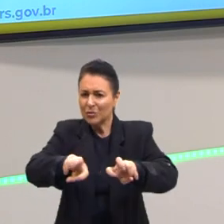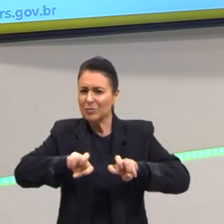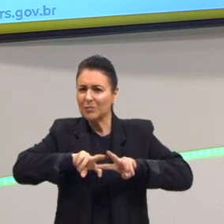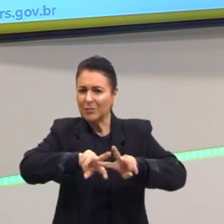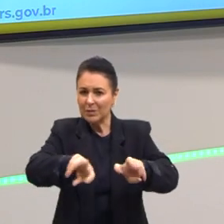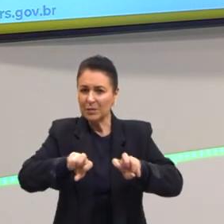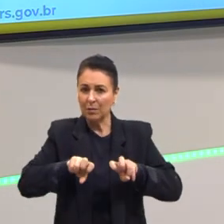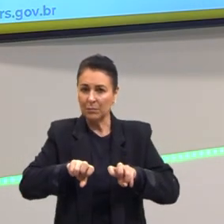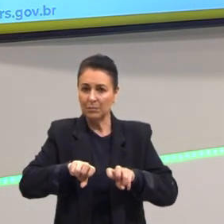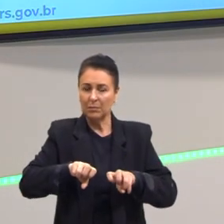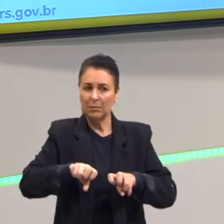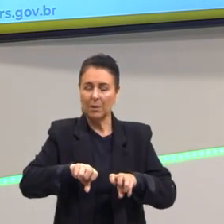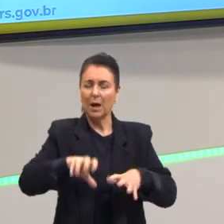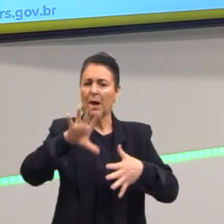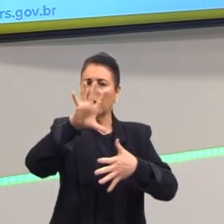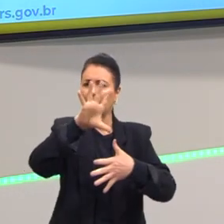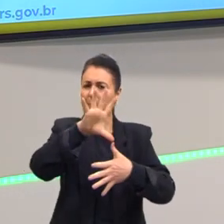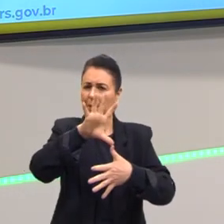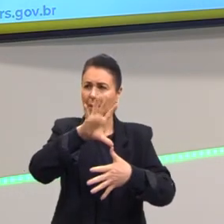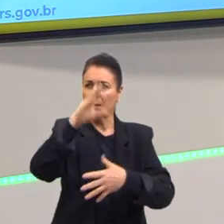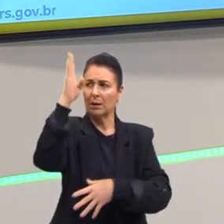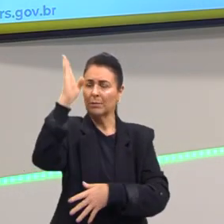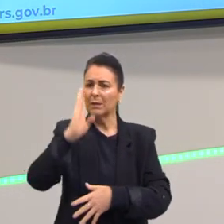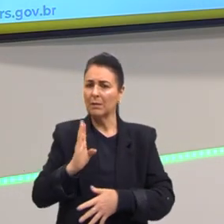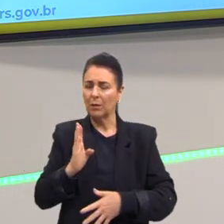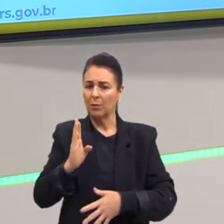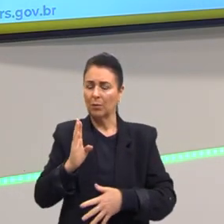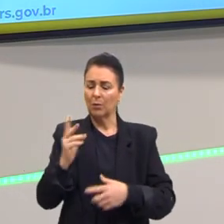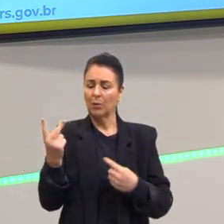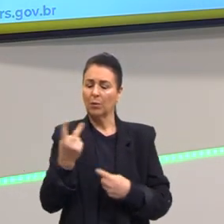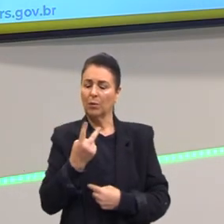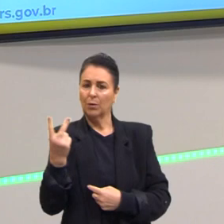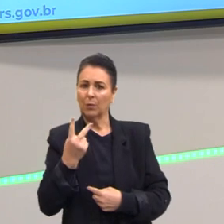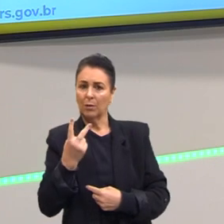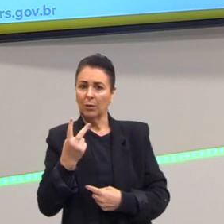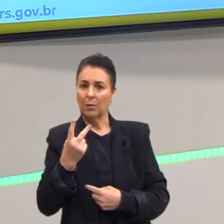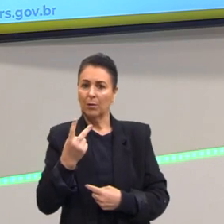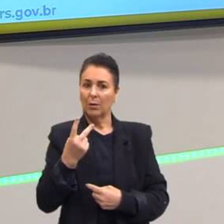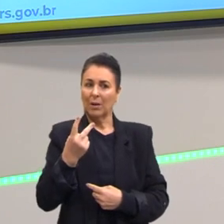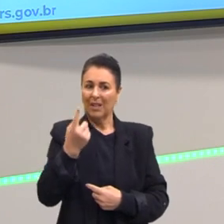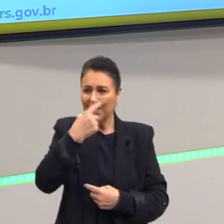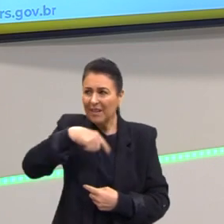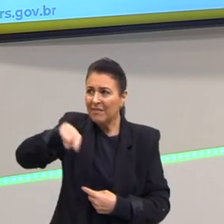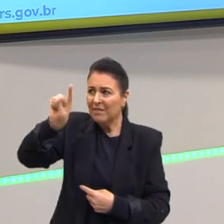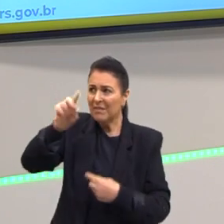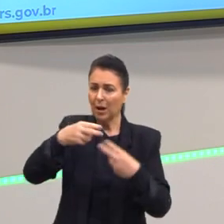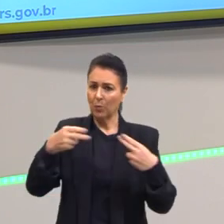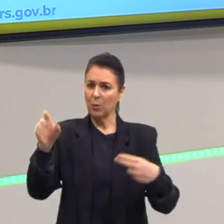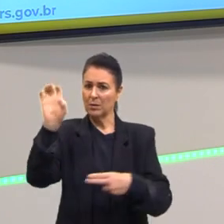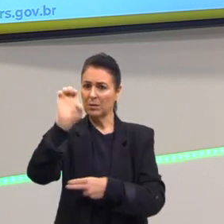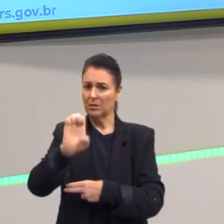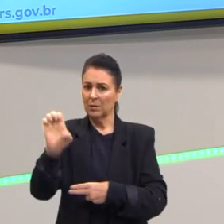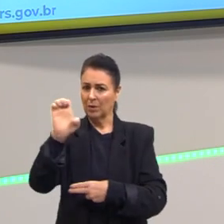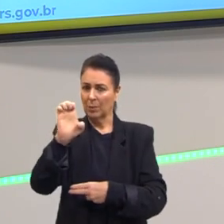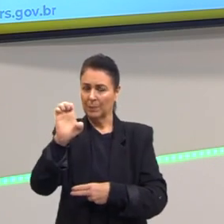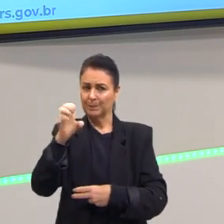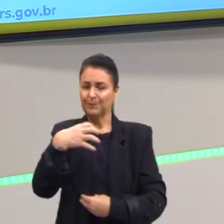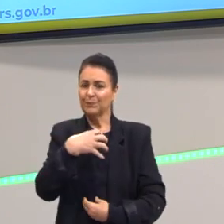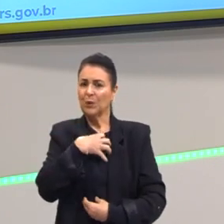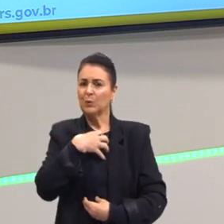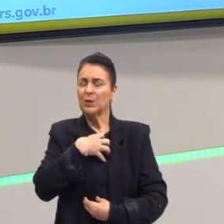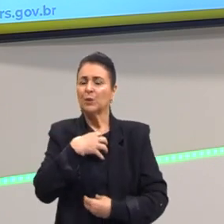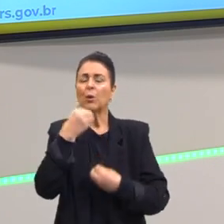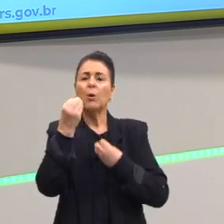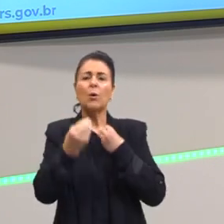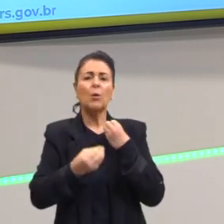nessa perspectiva de abastecer a Europa, a maneira como poderia ser